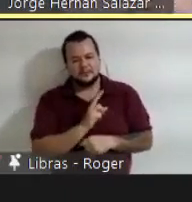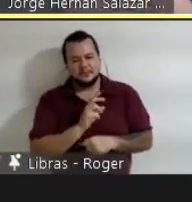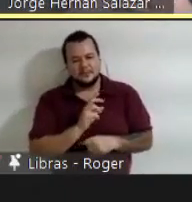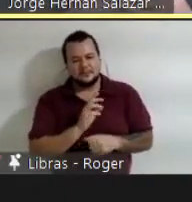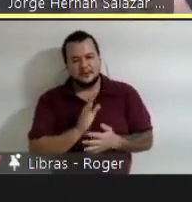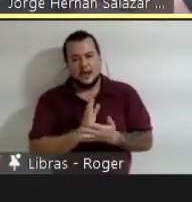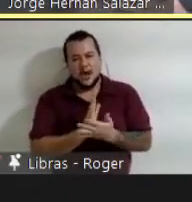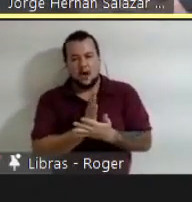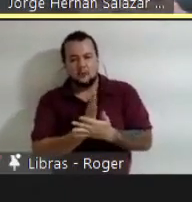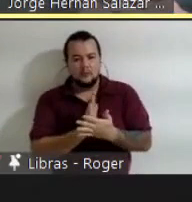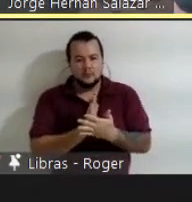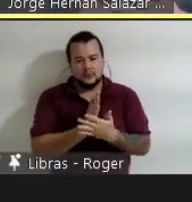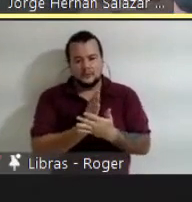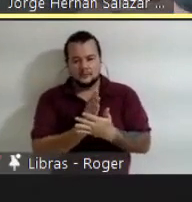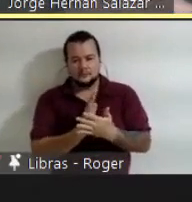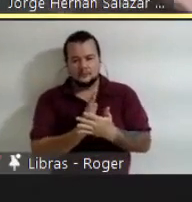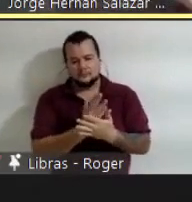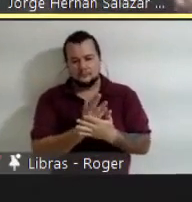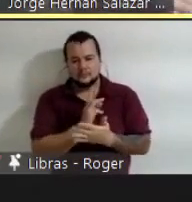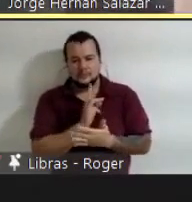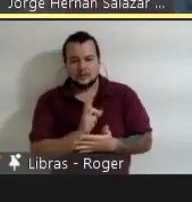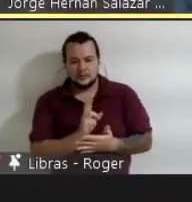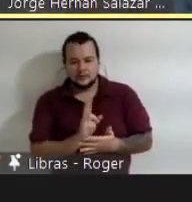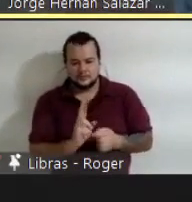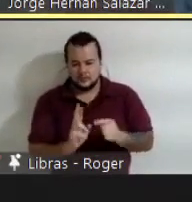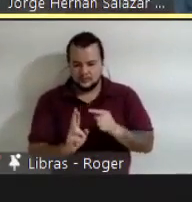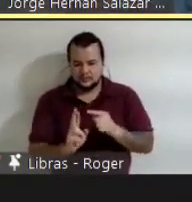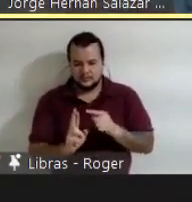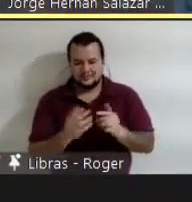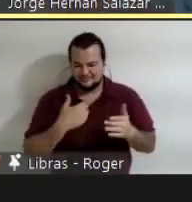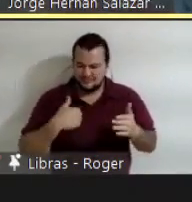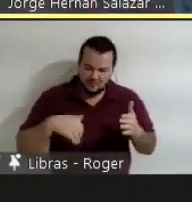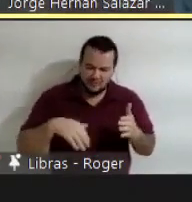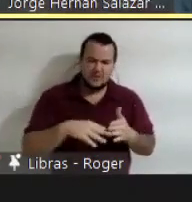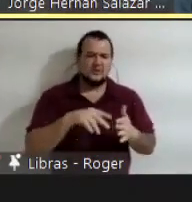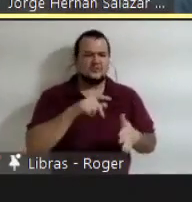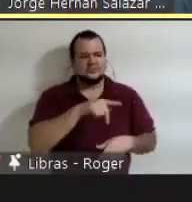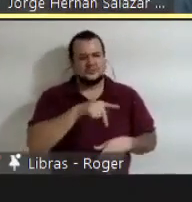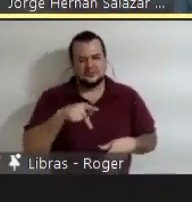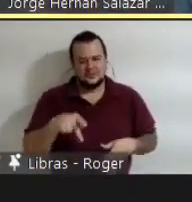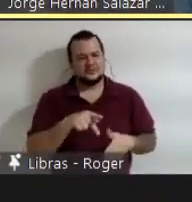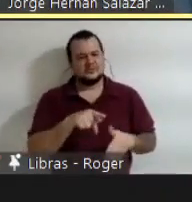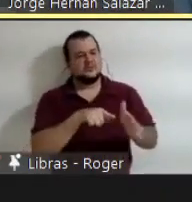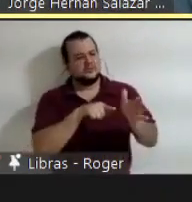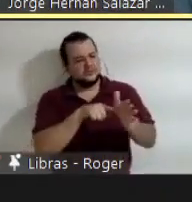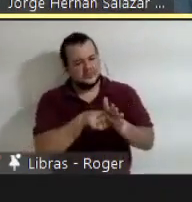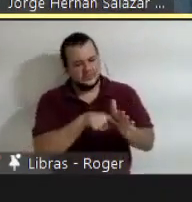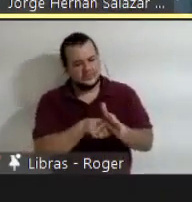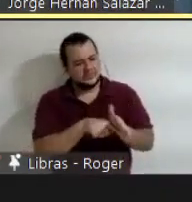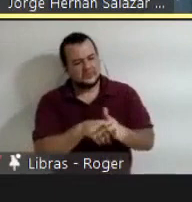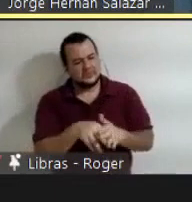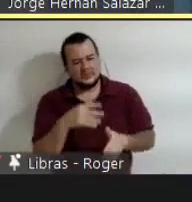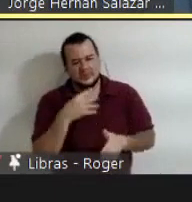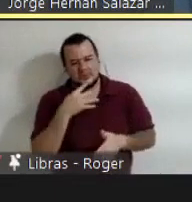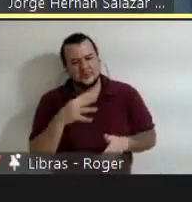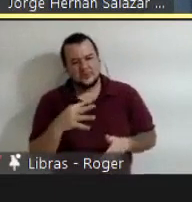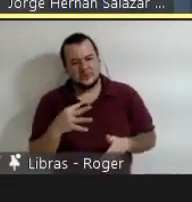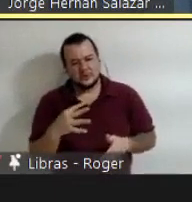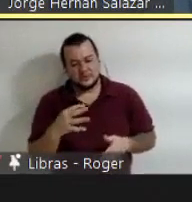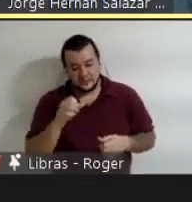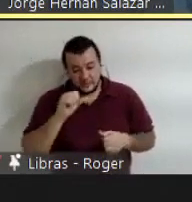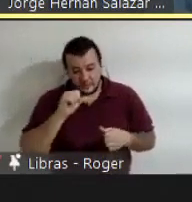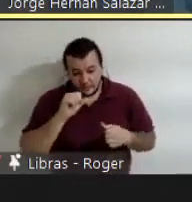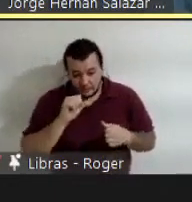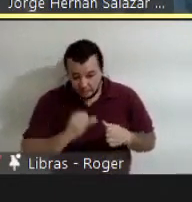os professores, os investigadores, não as conhecemos. E, peor, em cinco anos, em dez